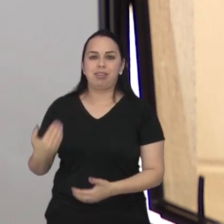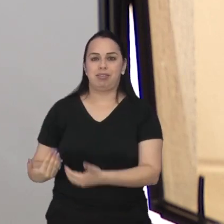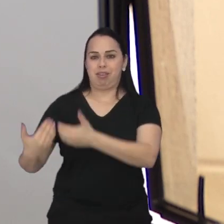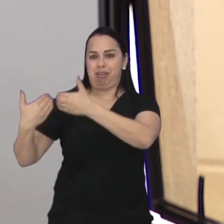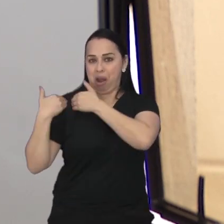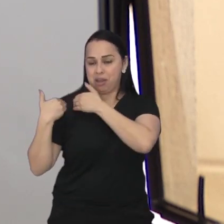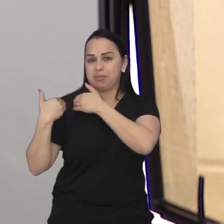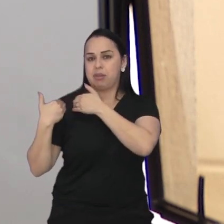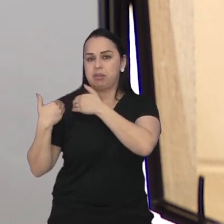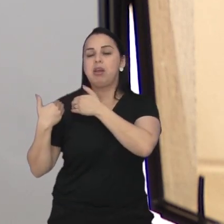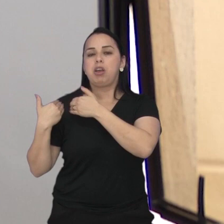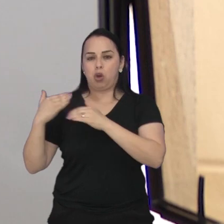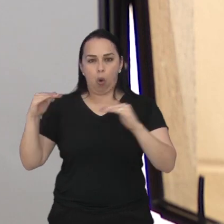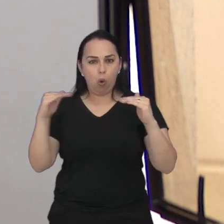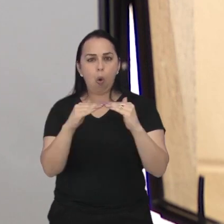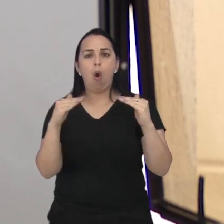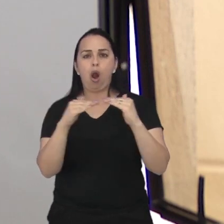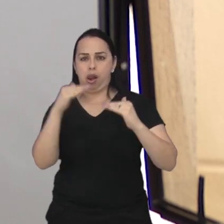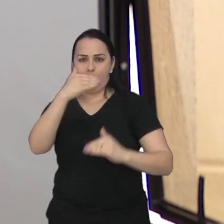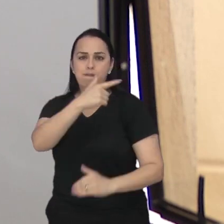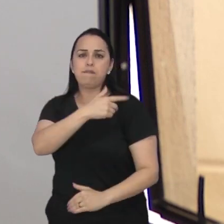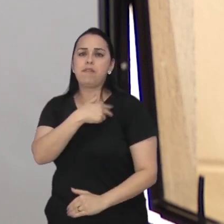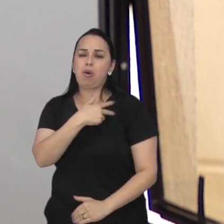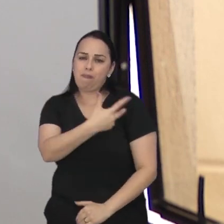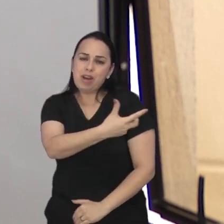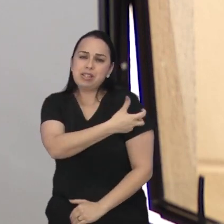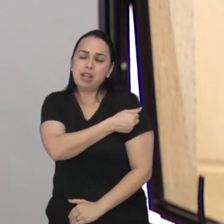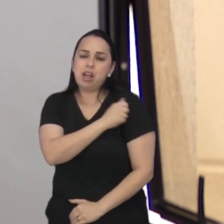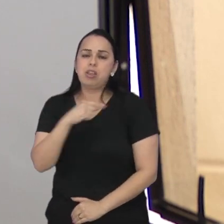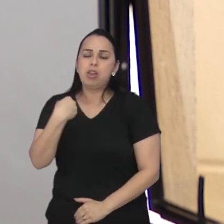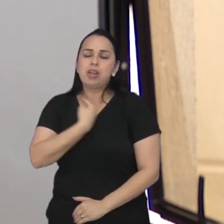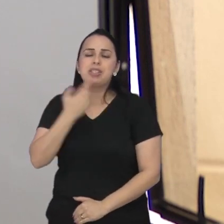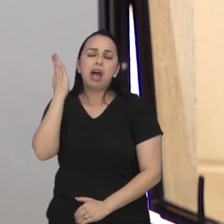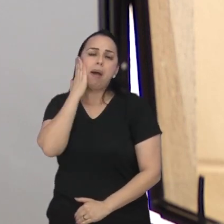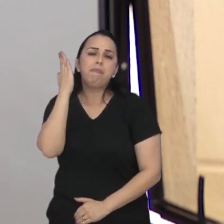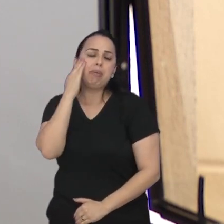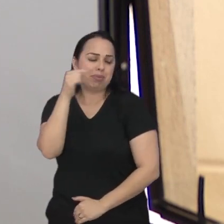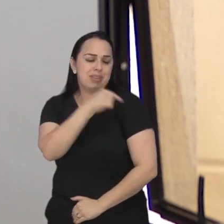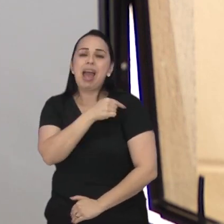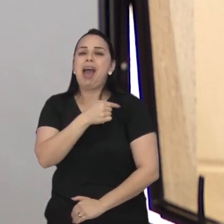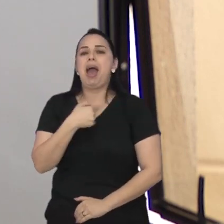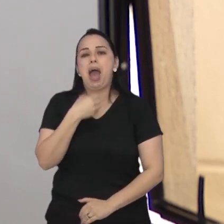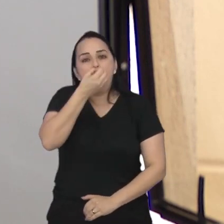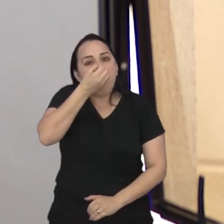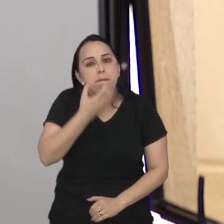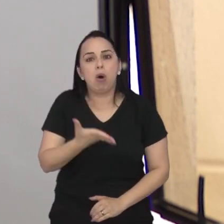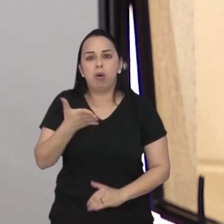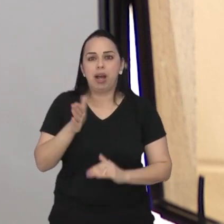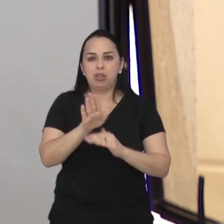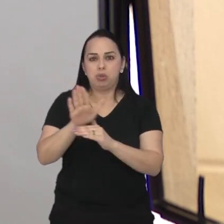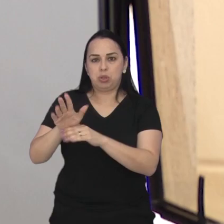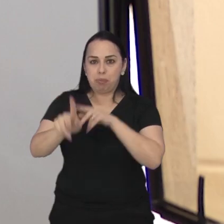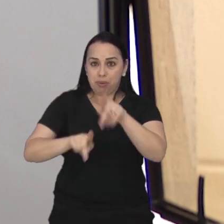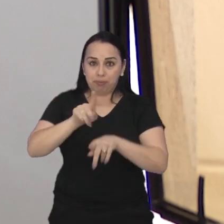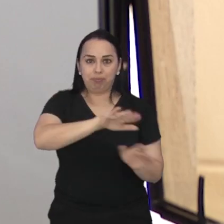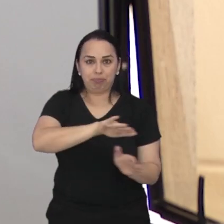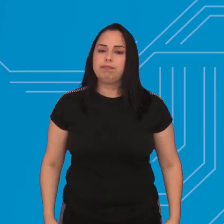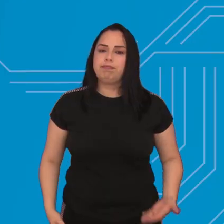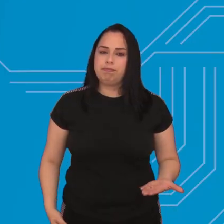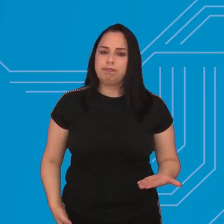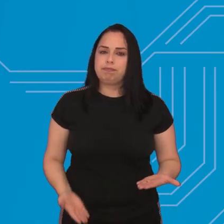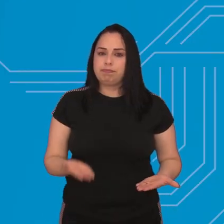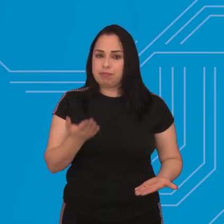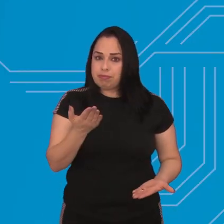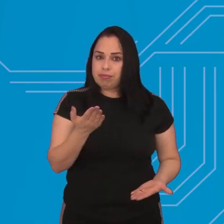somos a favor da campanha da vacinação e porque a gente sabe o benefício que ela traz para a saúde da população